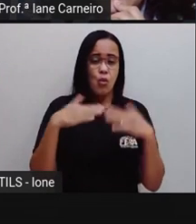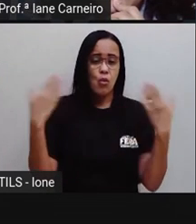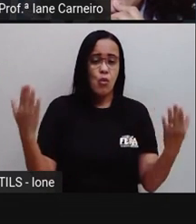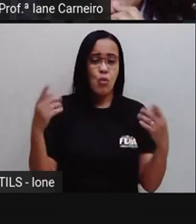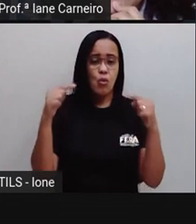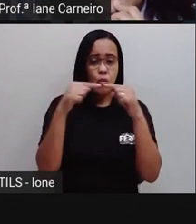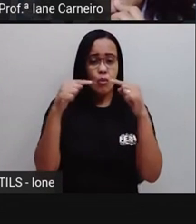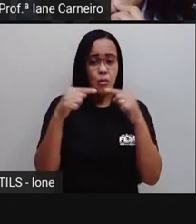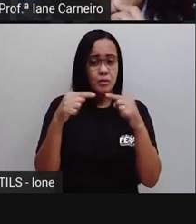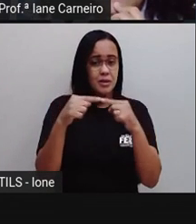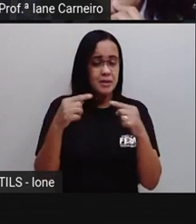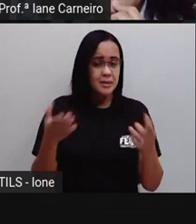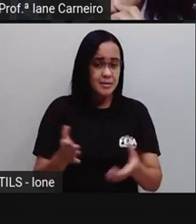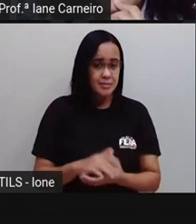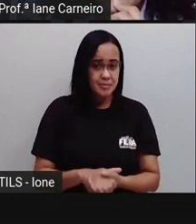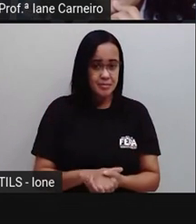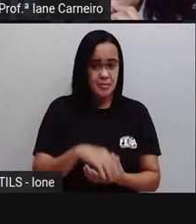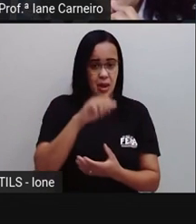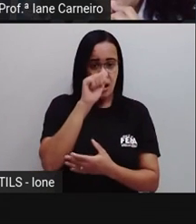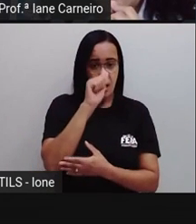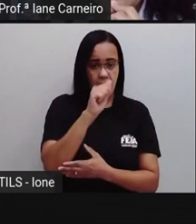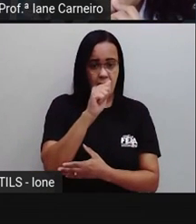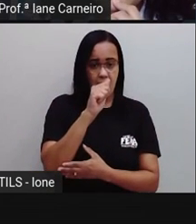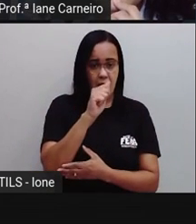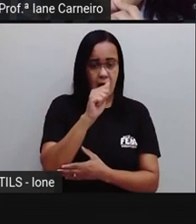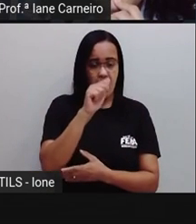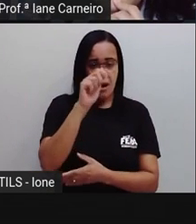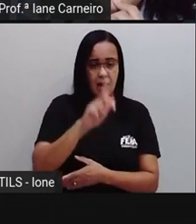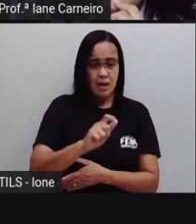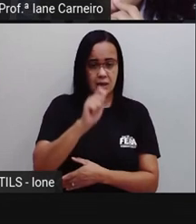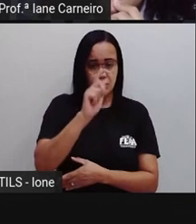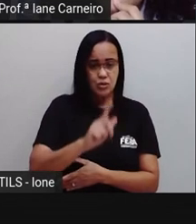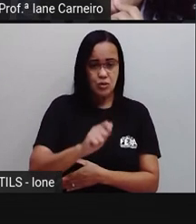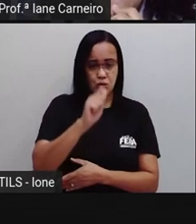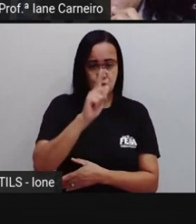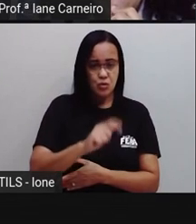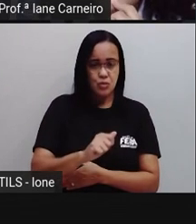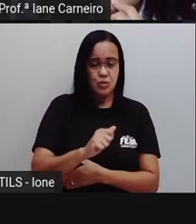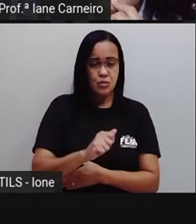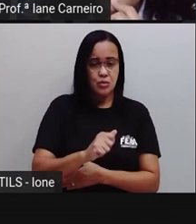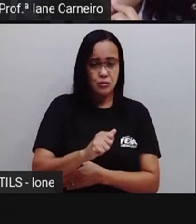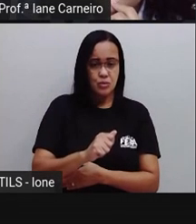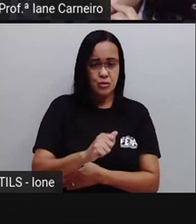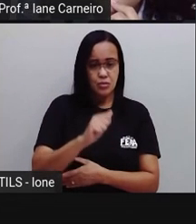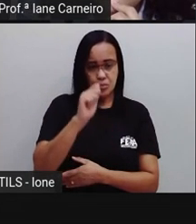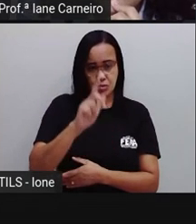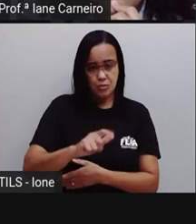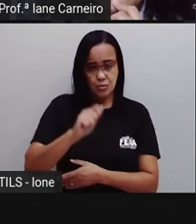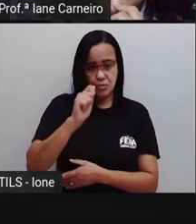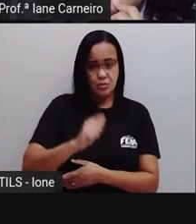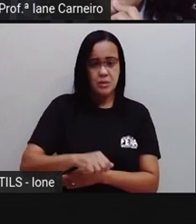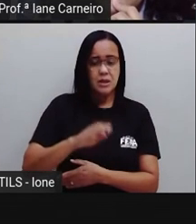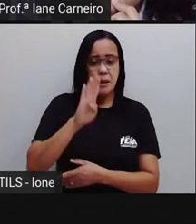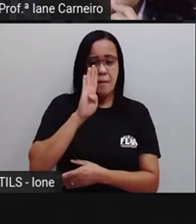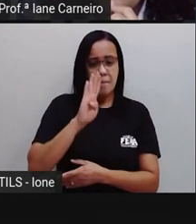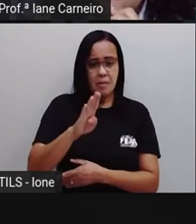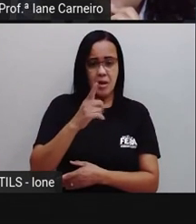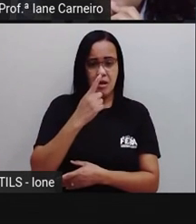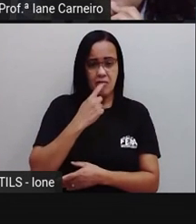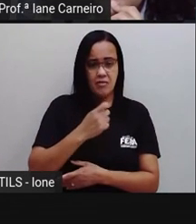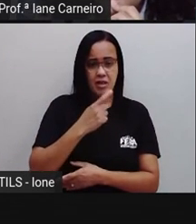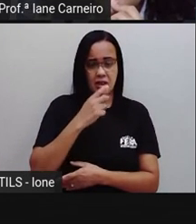letra, essa letra inicial é a letra A. Então tá escrito ali azul, letra B,